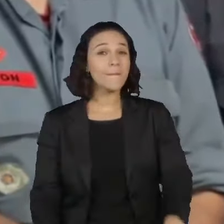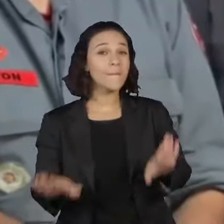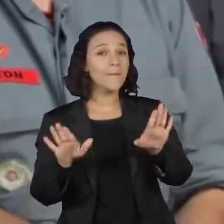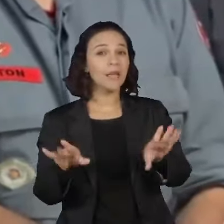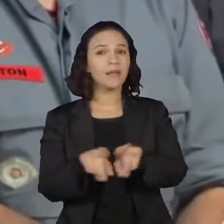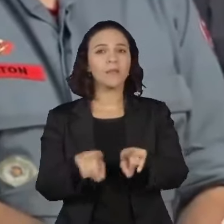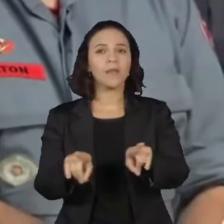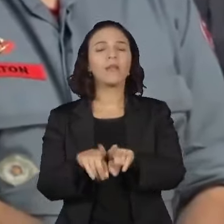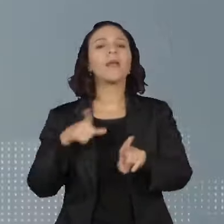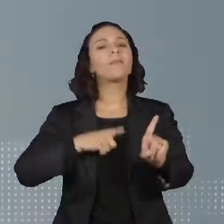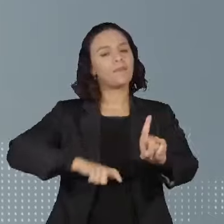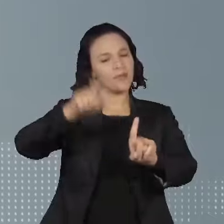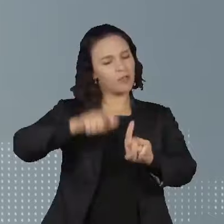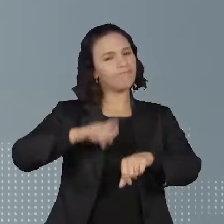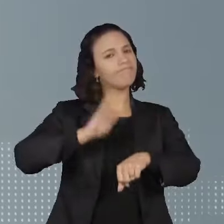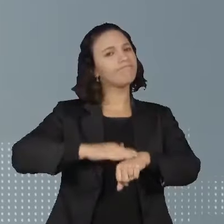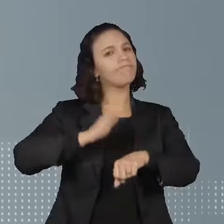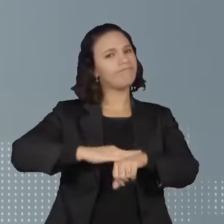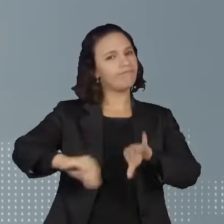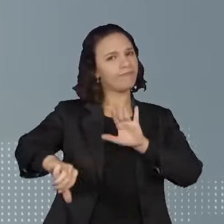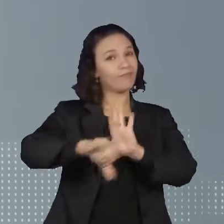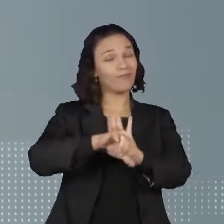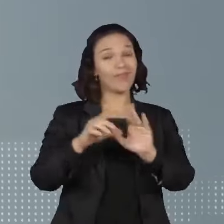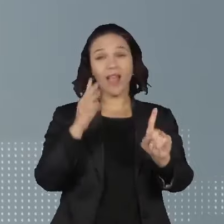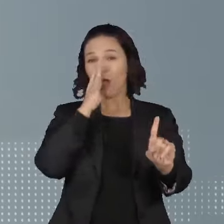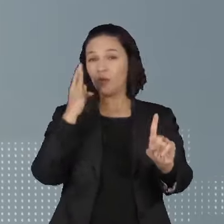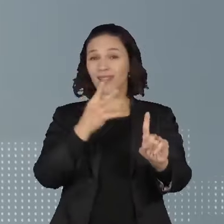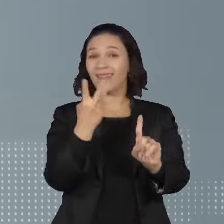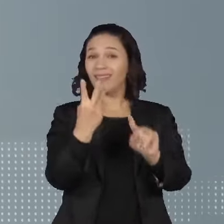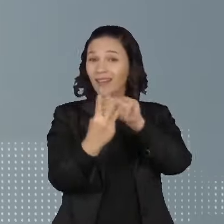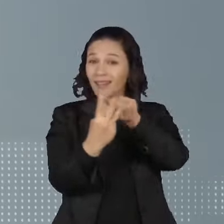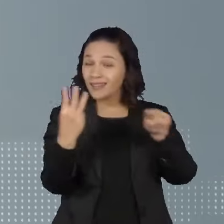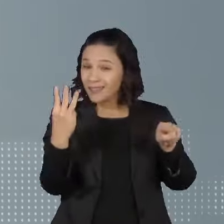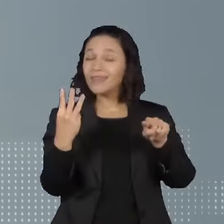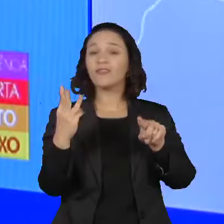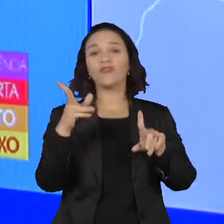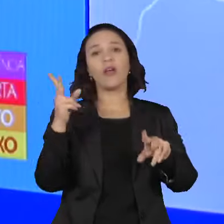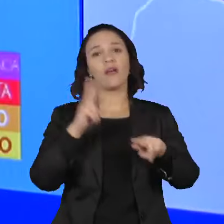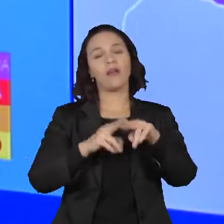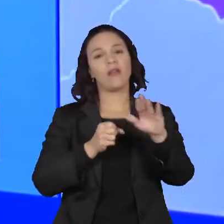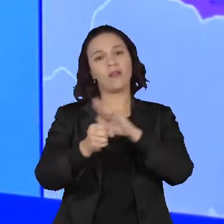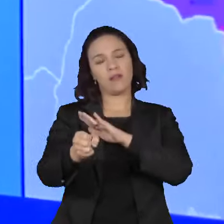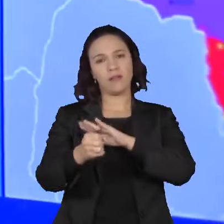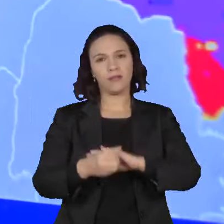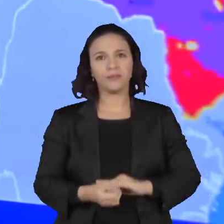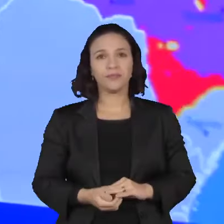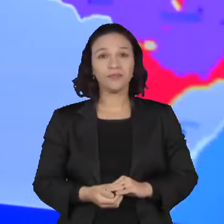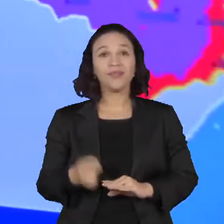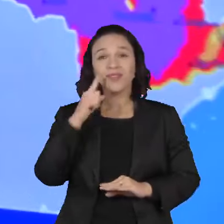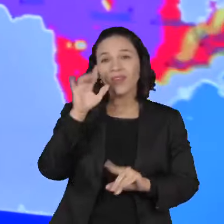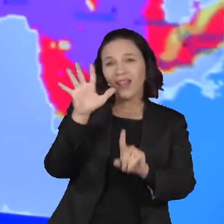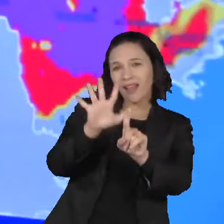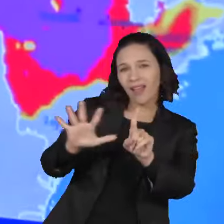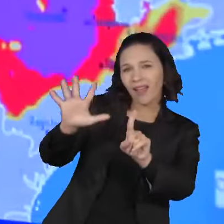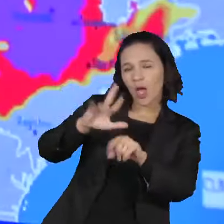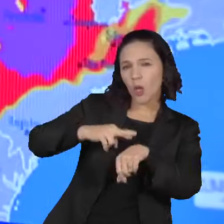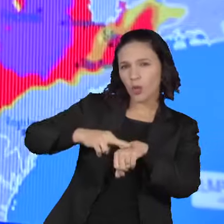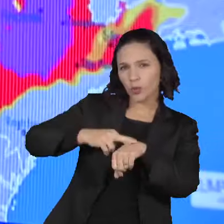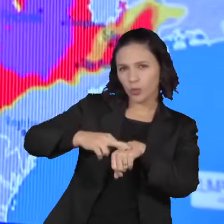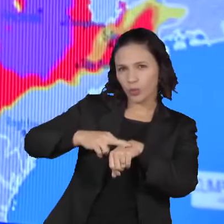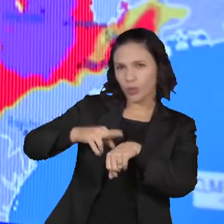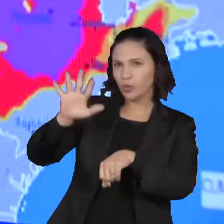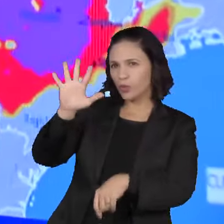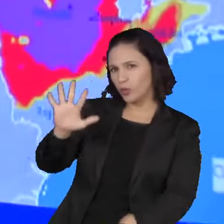tivemos a ação de criminosos. Três pessoas acusadas de envolvimento nos incêndios foram presas. As áreas em roxo destes mapas elaborados pela